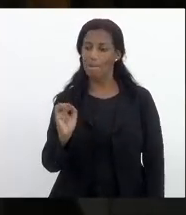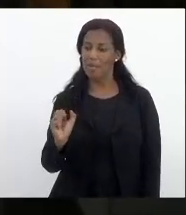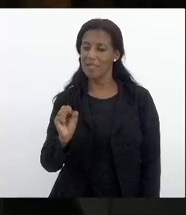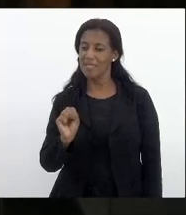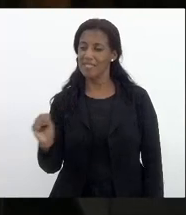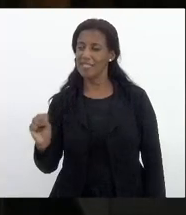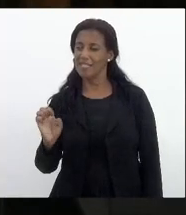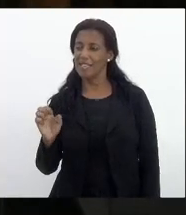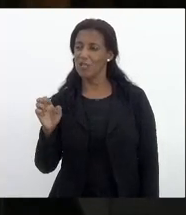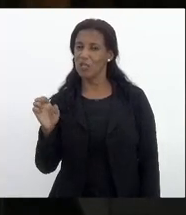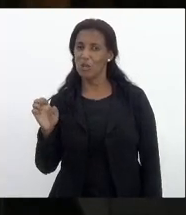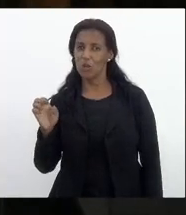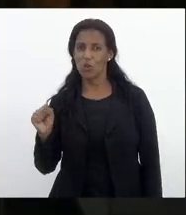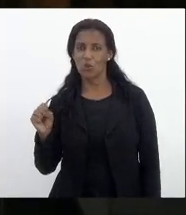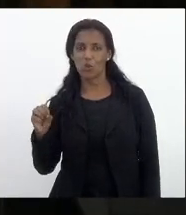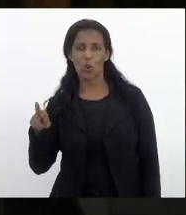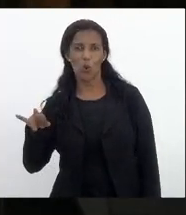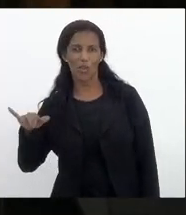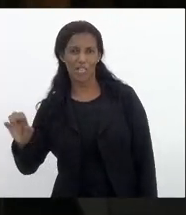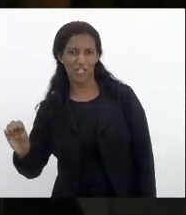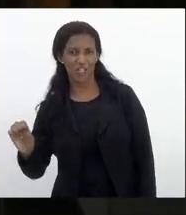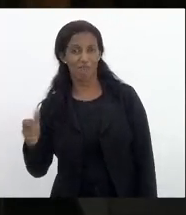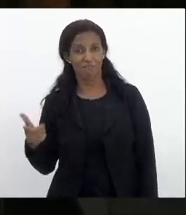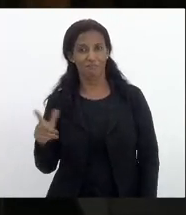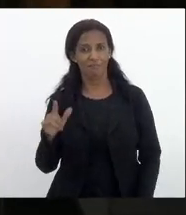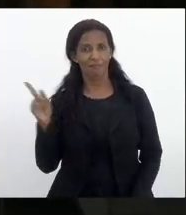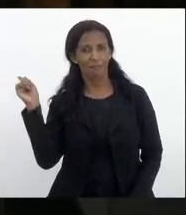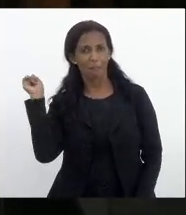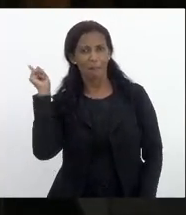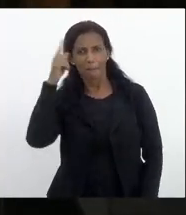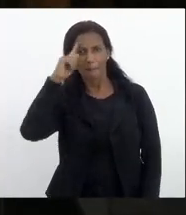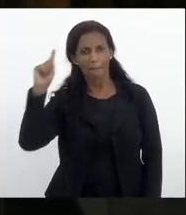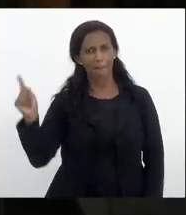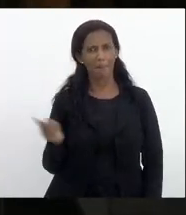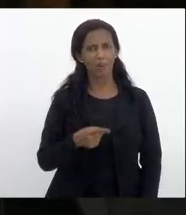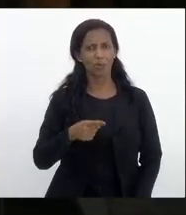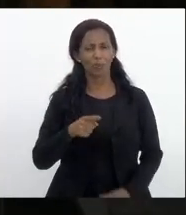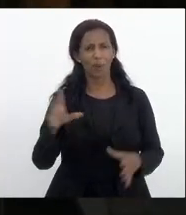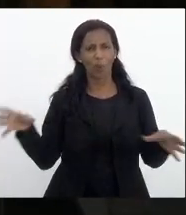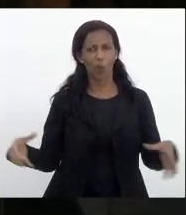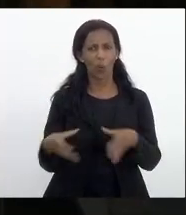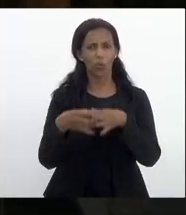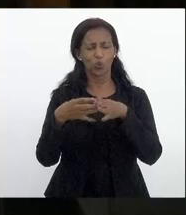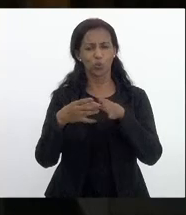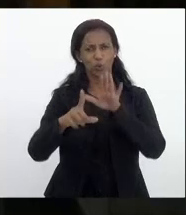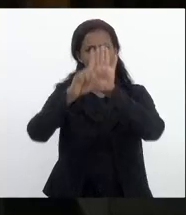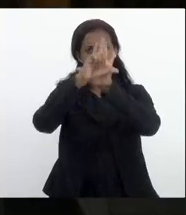mandou aqui para essa casa um conjunto de leis e emenda constitucional